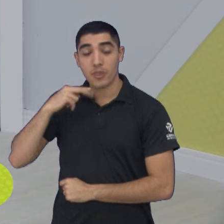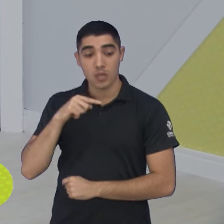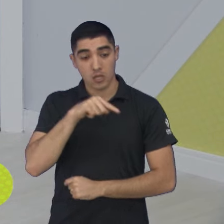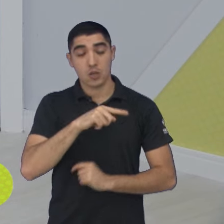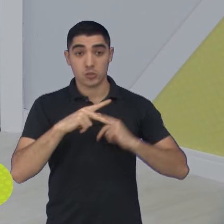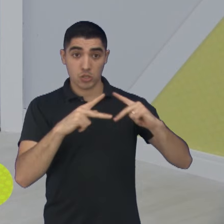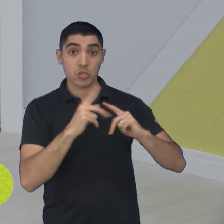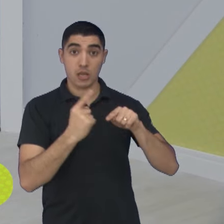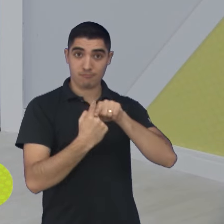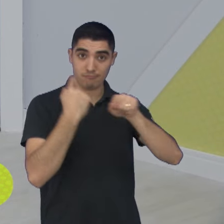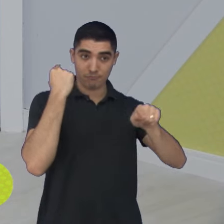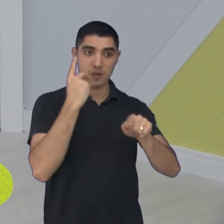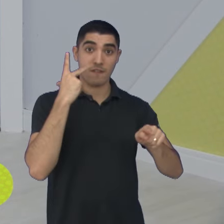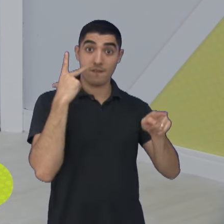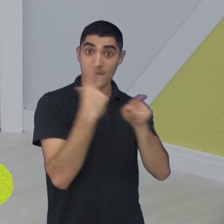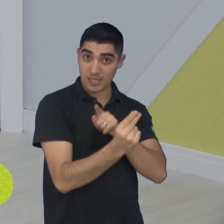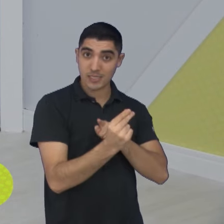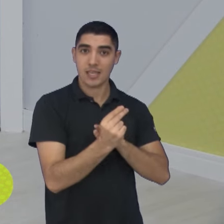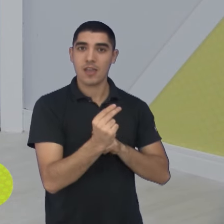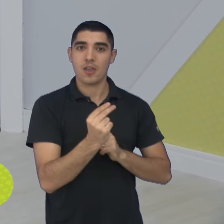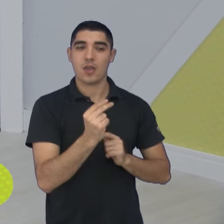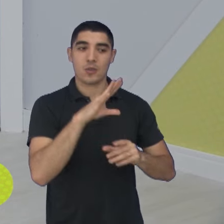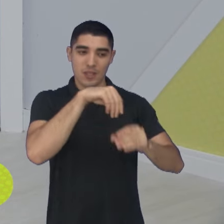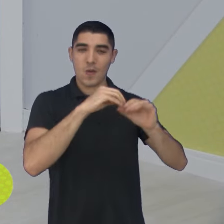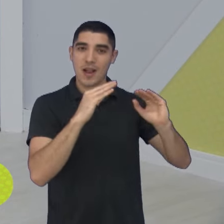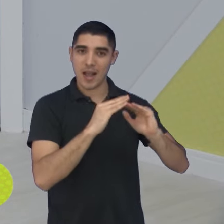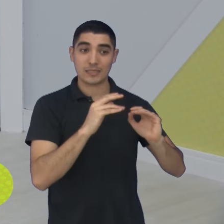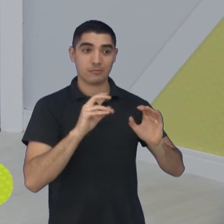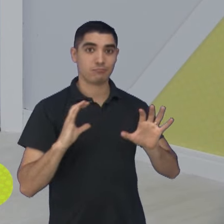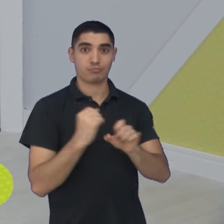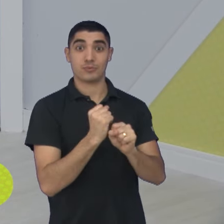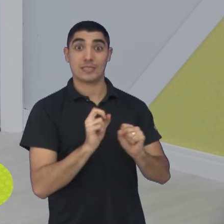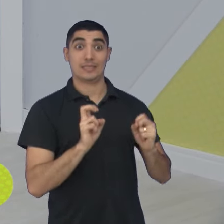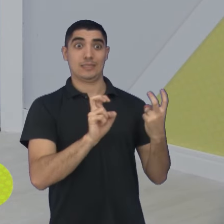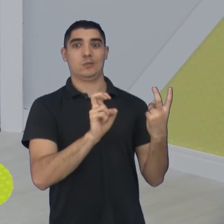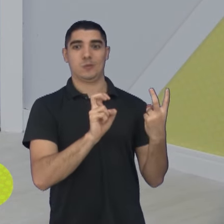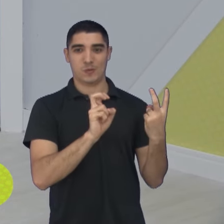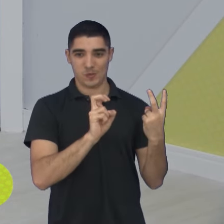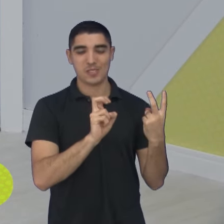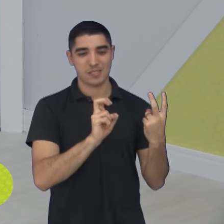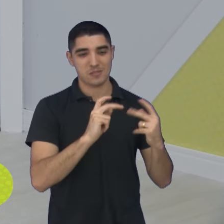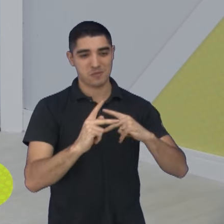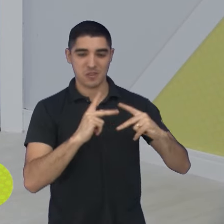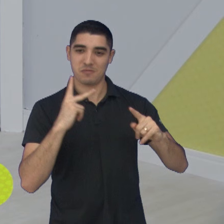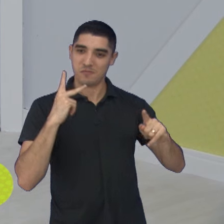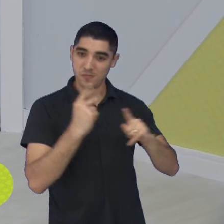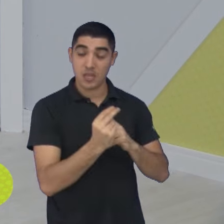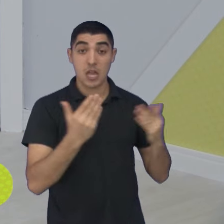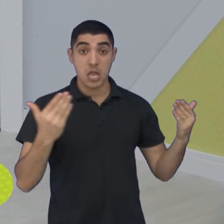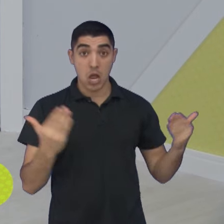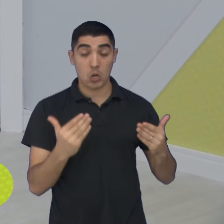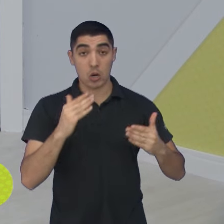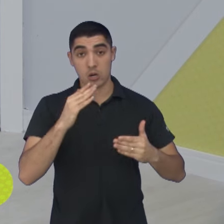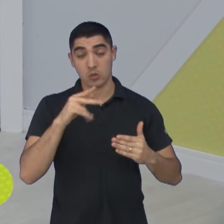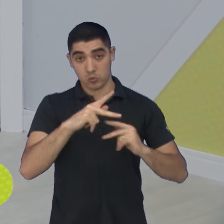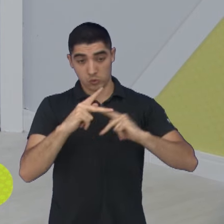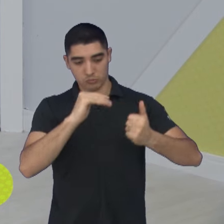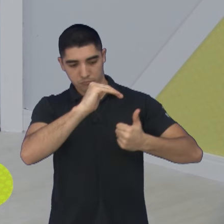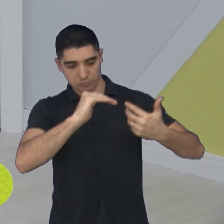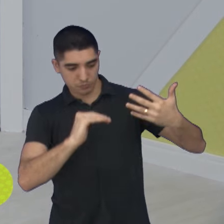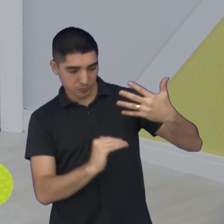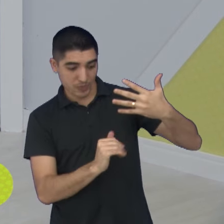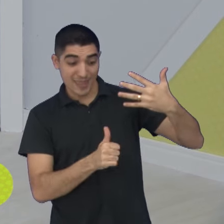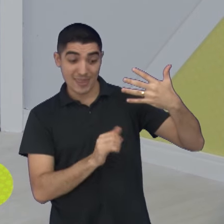para o Santo André 5x2, lembra, né? O jogo aqui bastante movimentado e o São José hoje ocupa a décima posição com